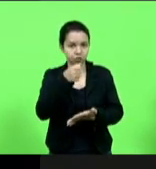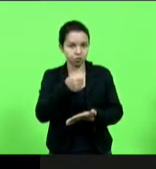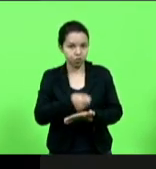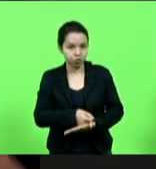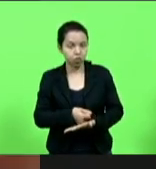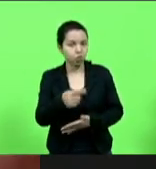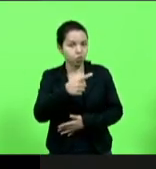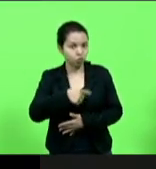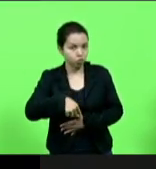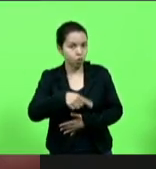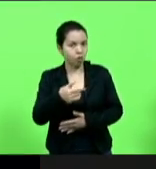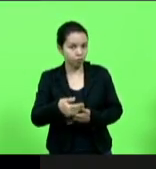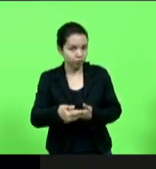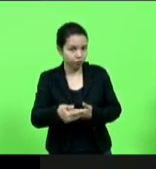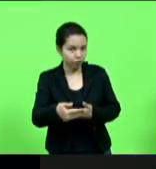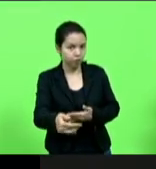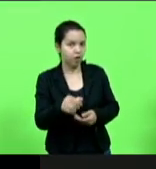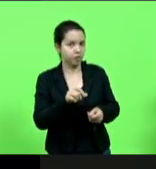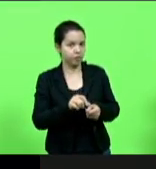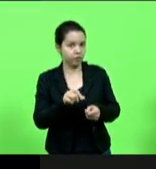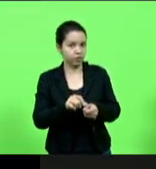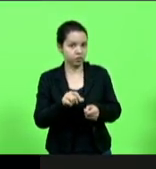fazer e nós já tínhamos que ter feito